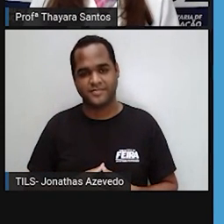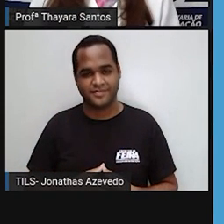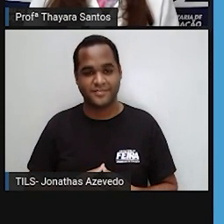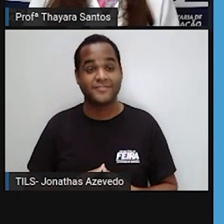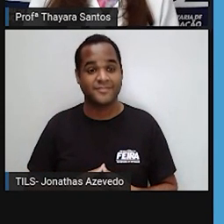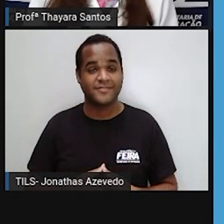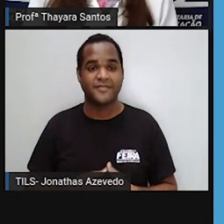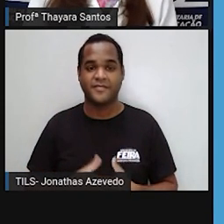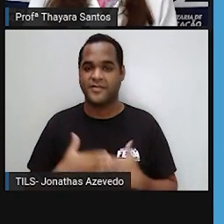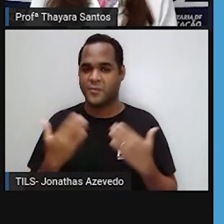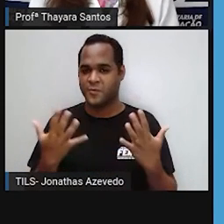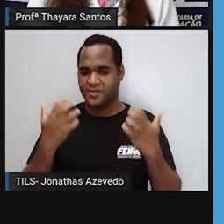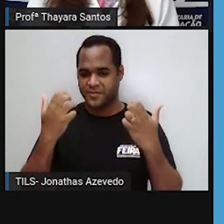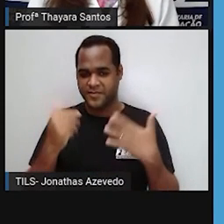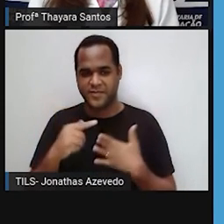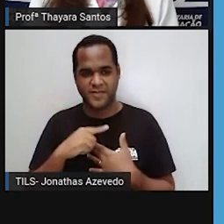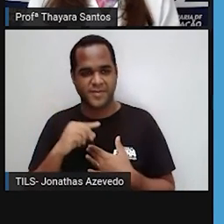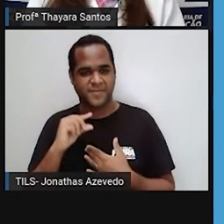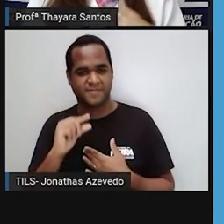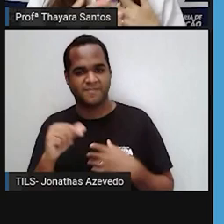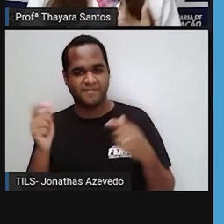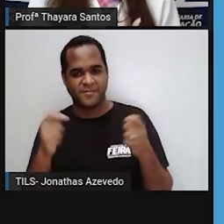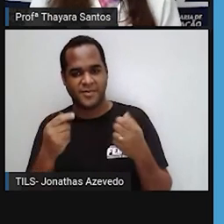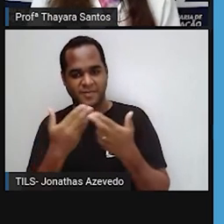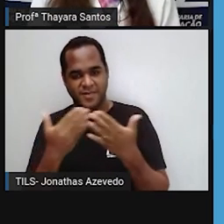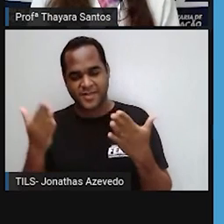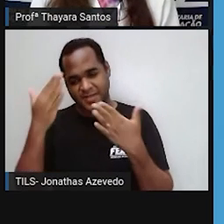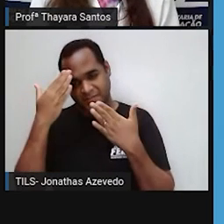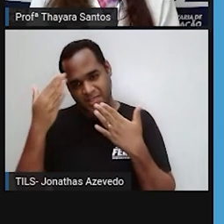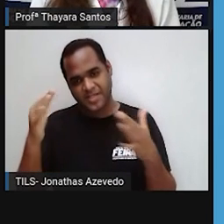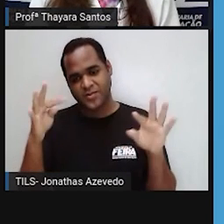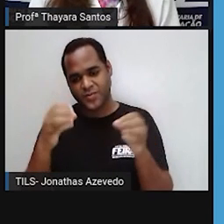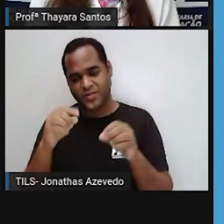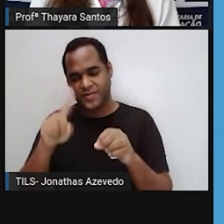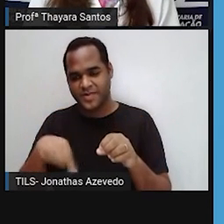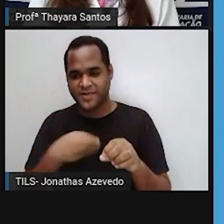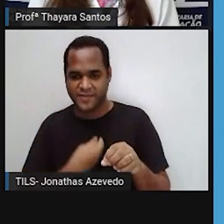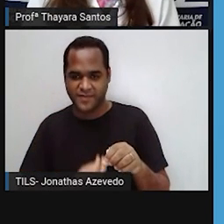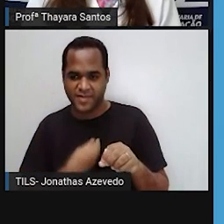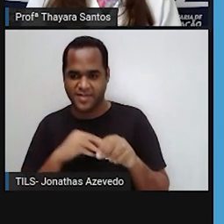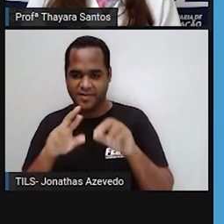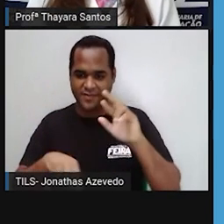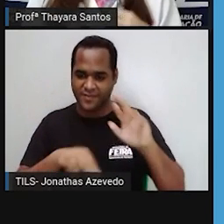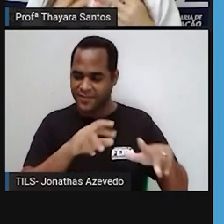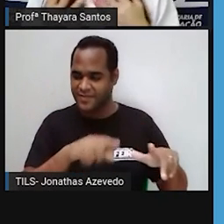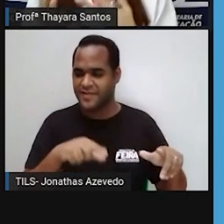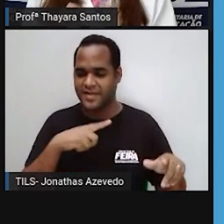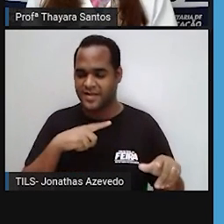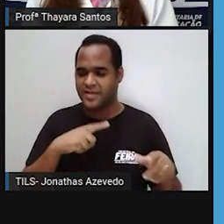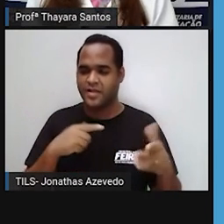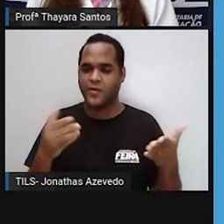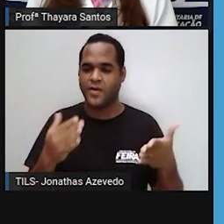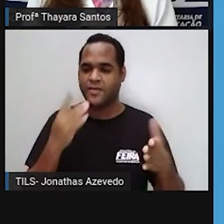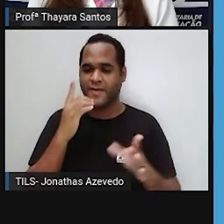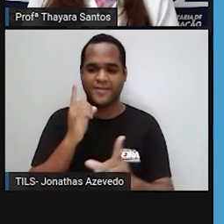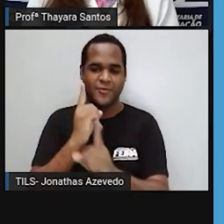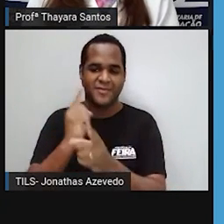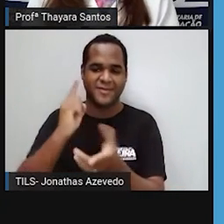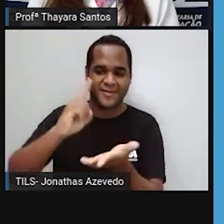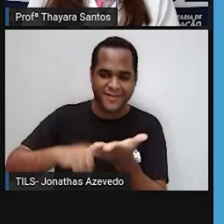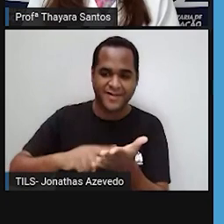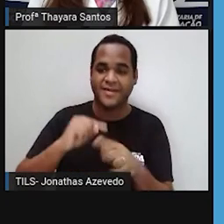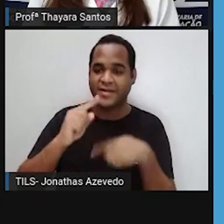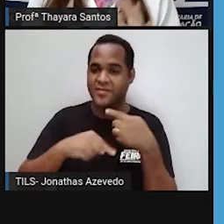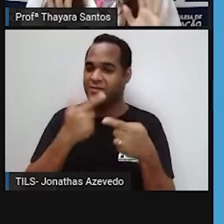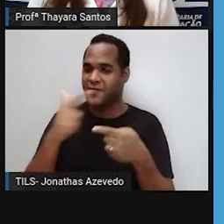Por hoje, nós vamos só por aqui. Eu agradeço a todos vocês que estiveram com a gente hoje e a gente já tem o encontro marcado na nossa